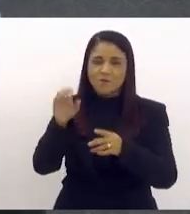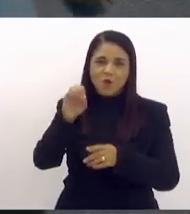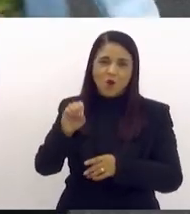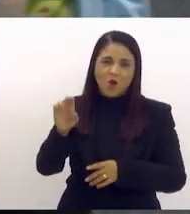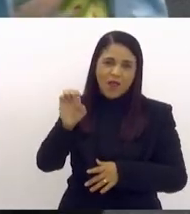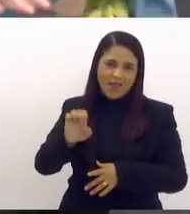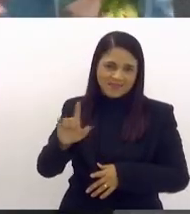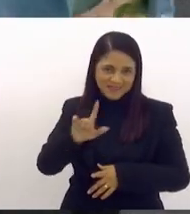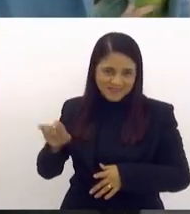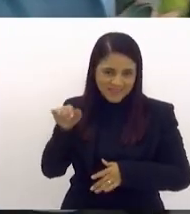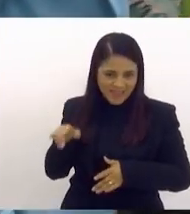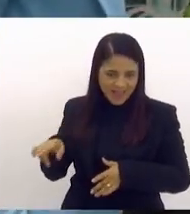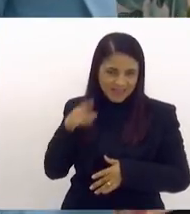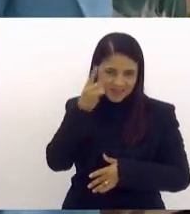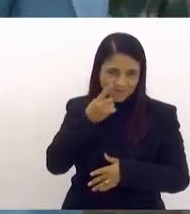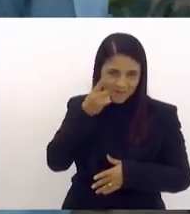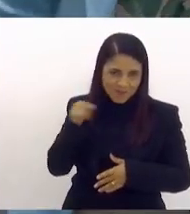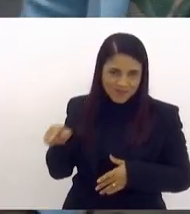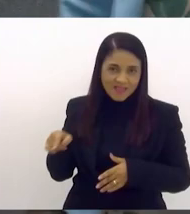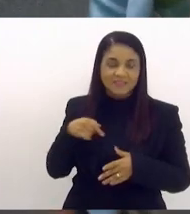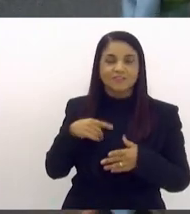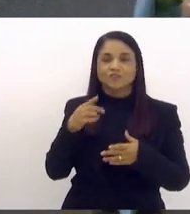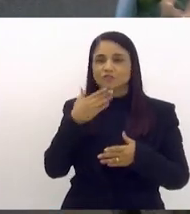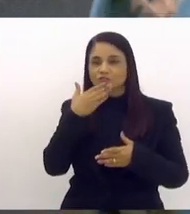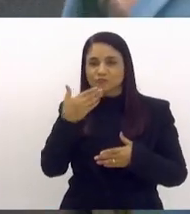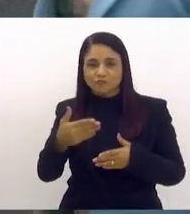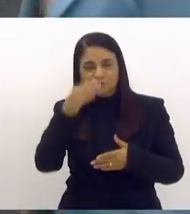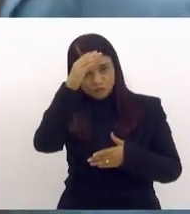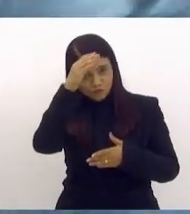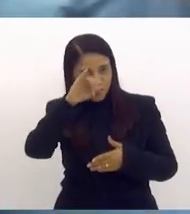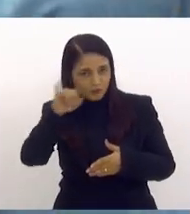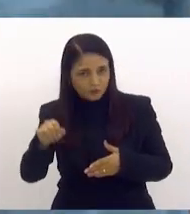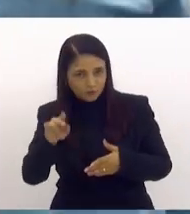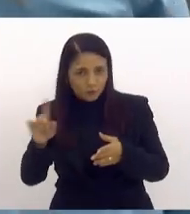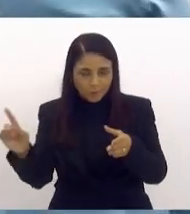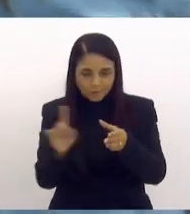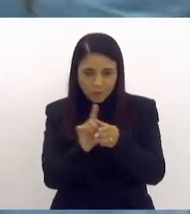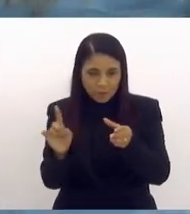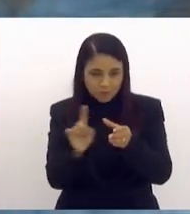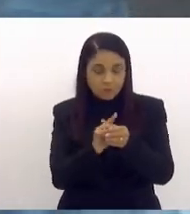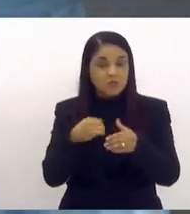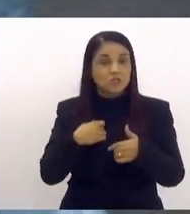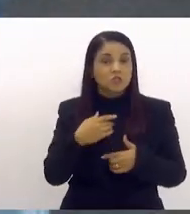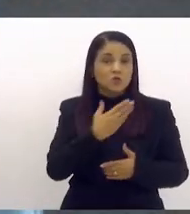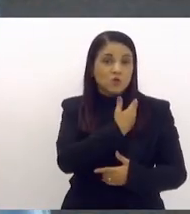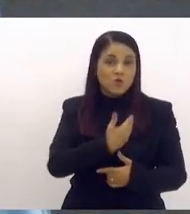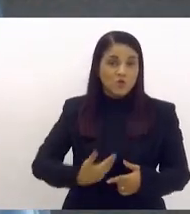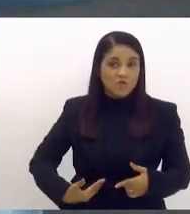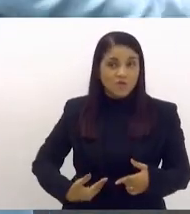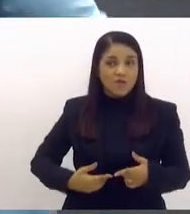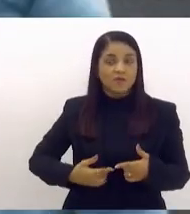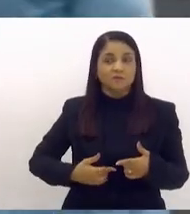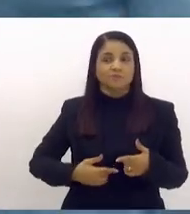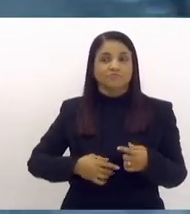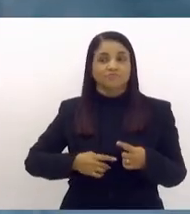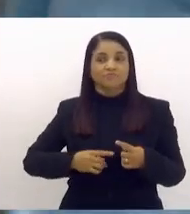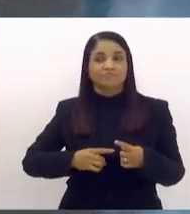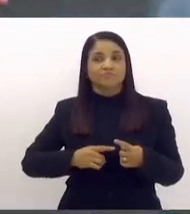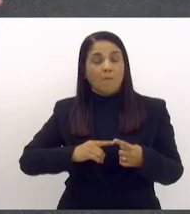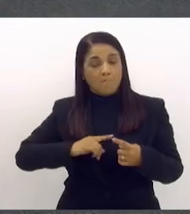Célia também está pedindo, deputada Tia Ju. Se o governo vetar, é bom, porque aí tem mais coautores.